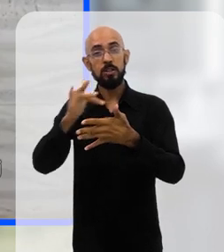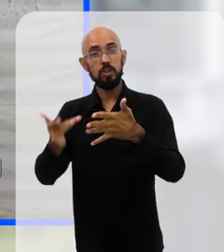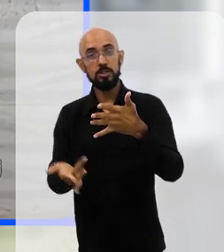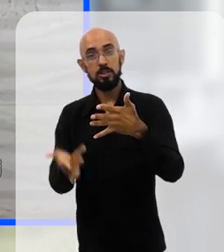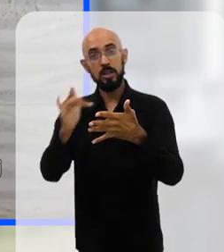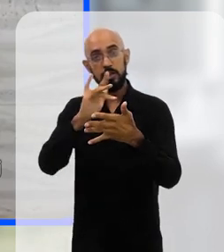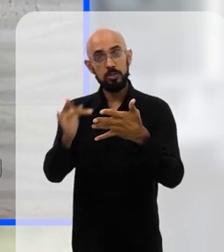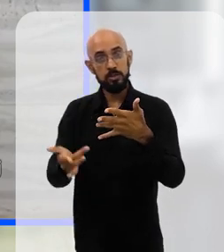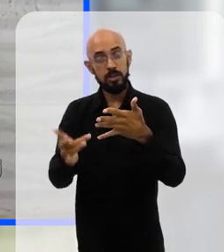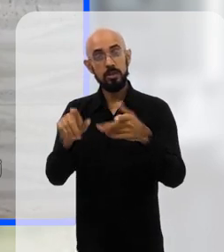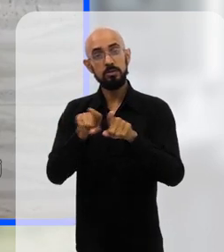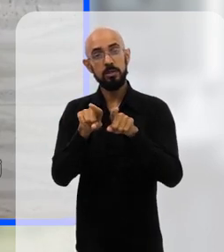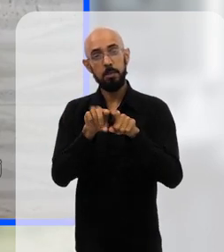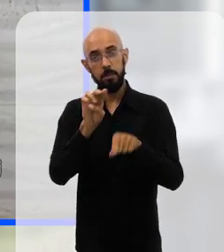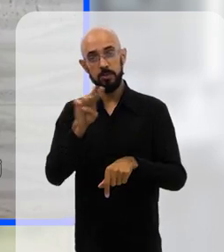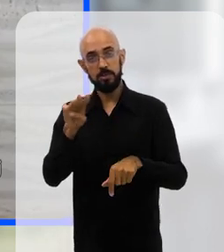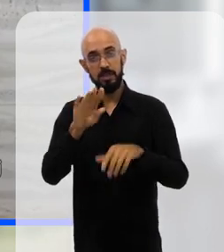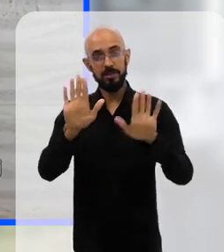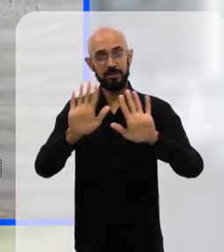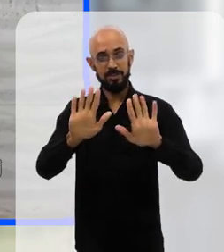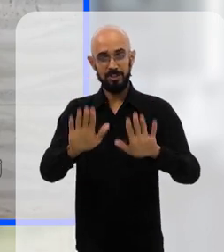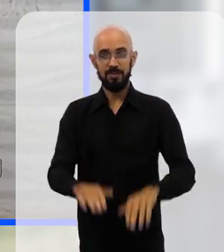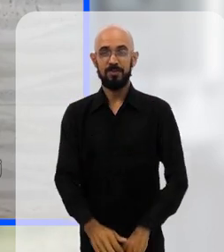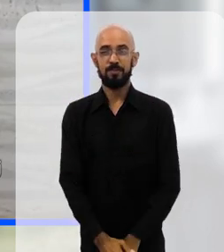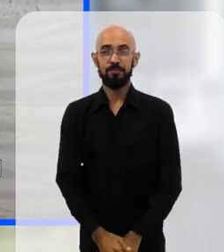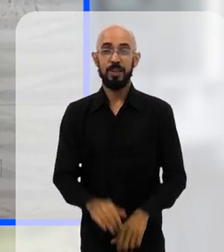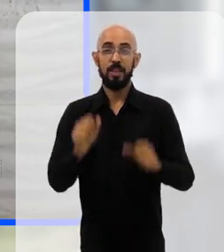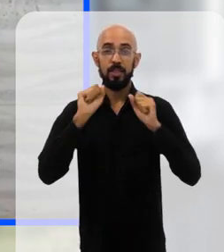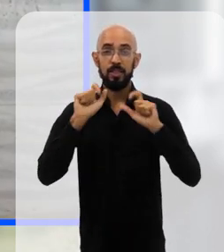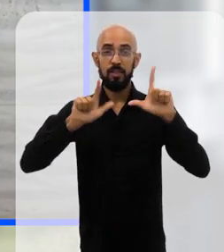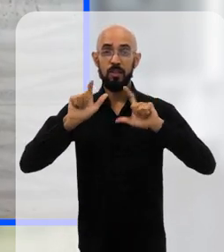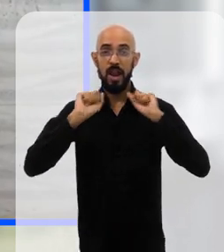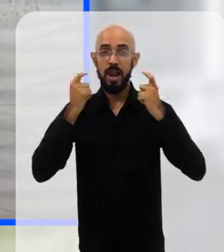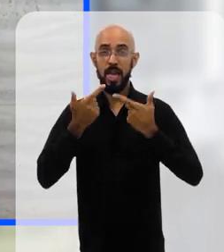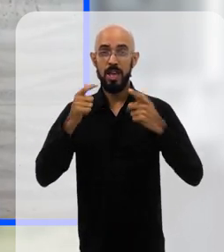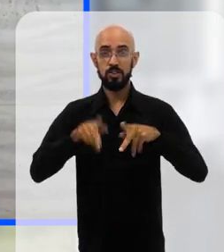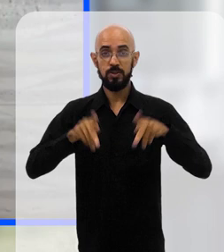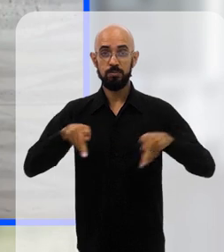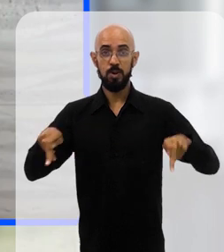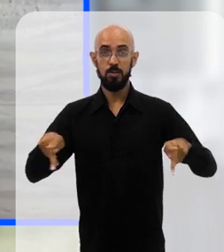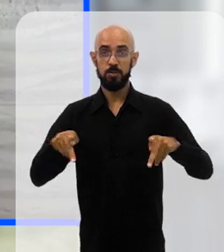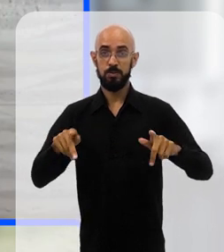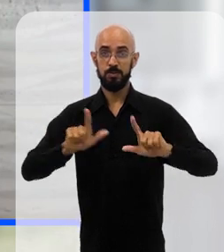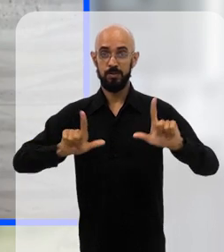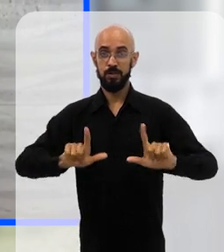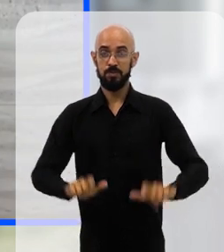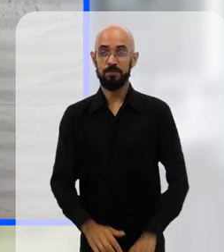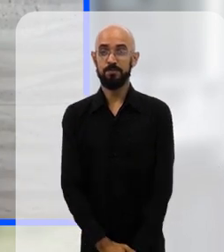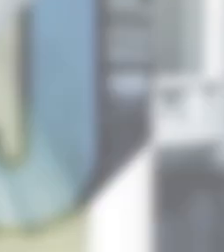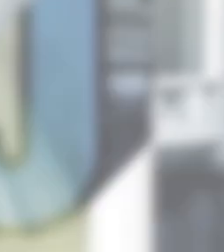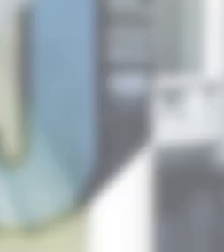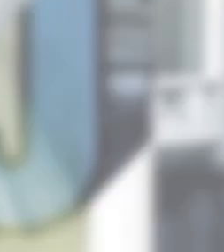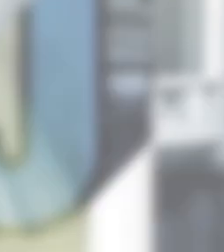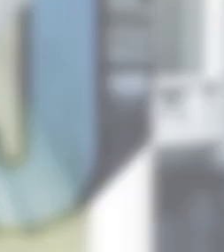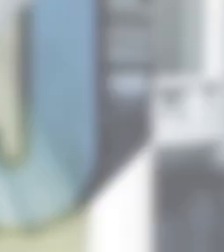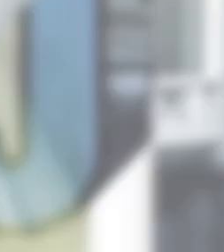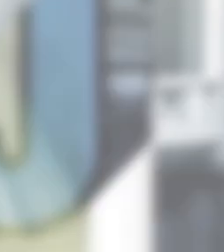nosso site e também pelas nossas redes sociais. Até a próxima. TV Alerje, o canal do Público.